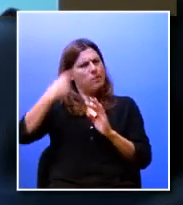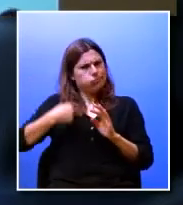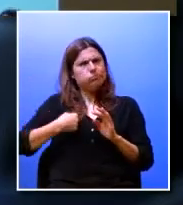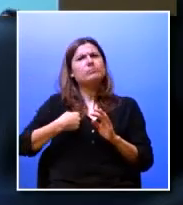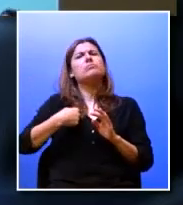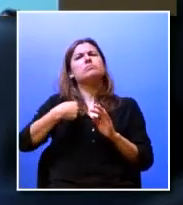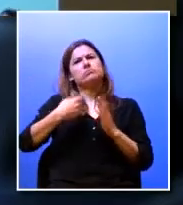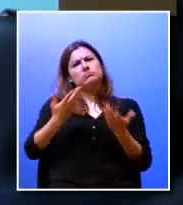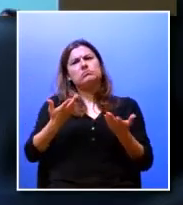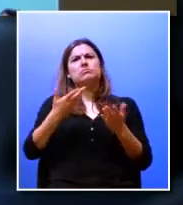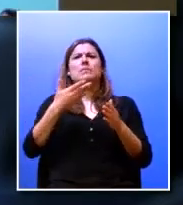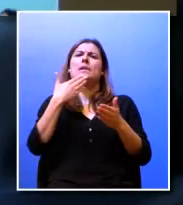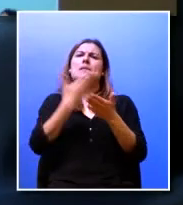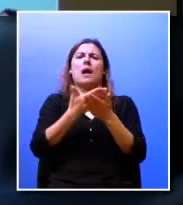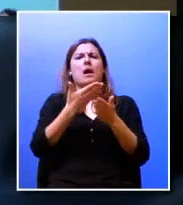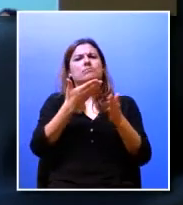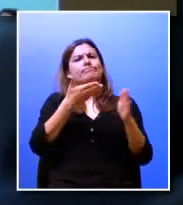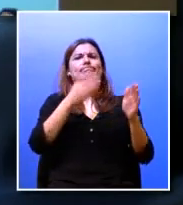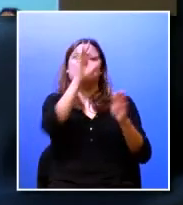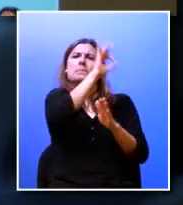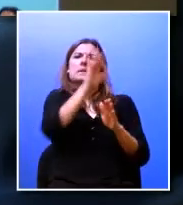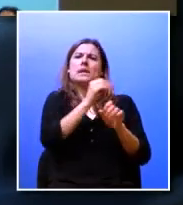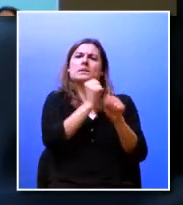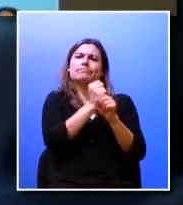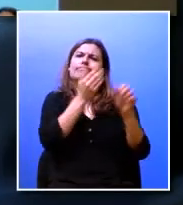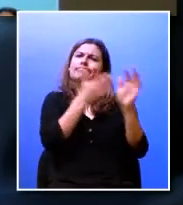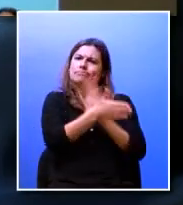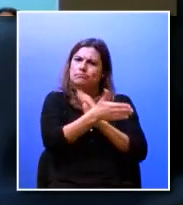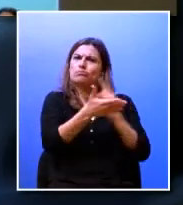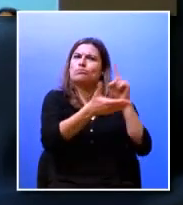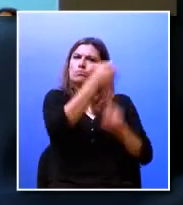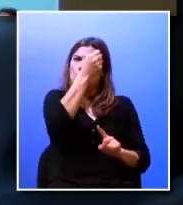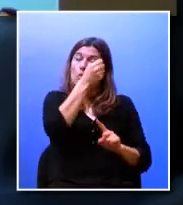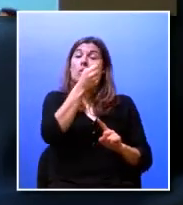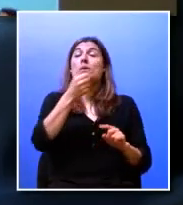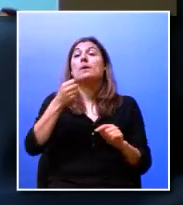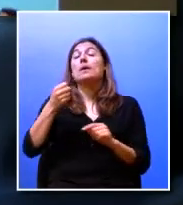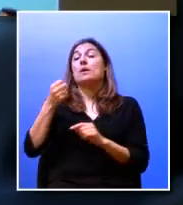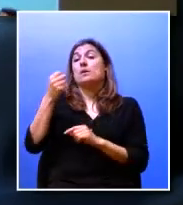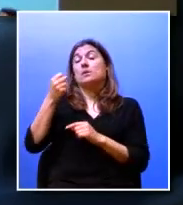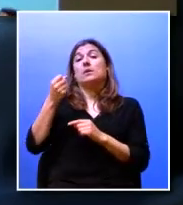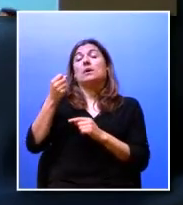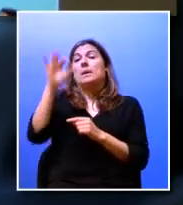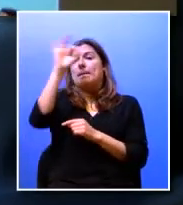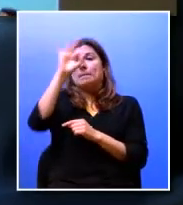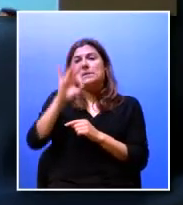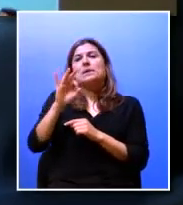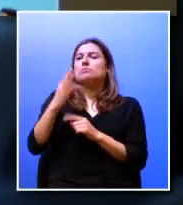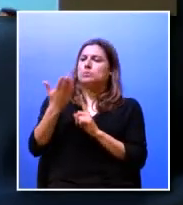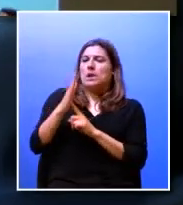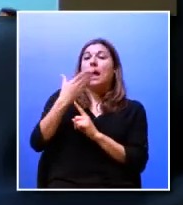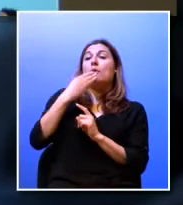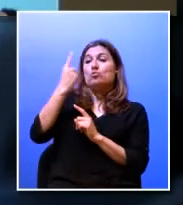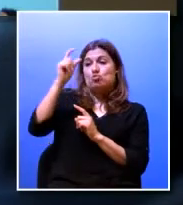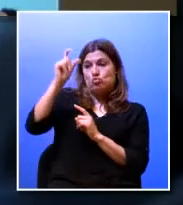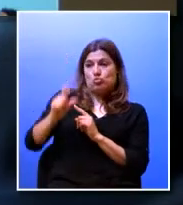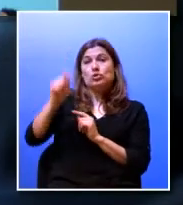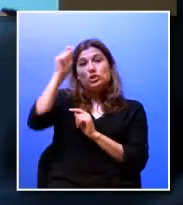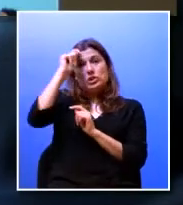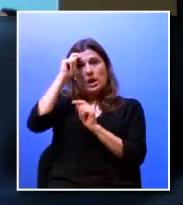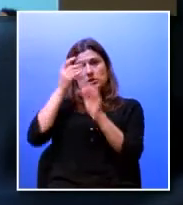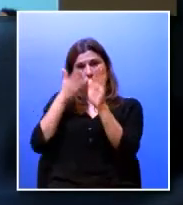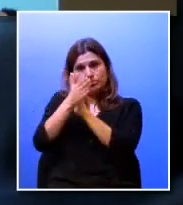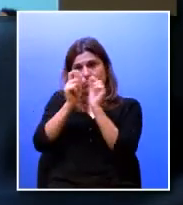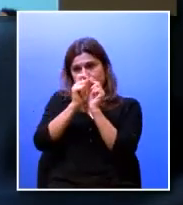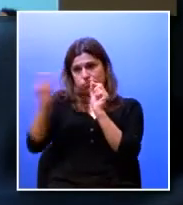uma elevada empregabilidade ou seja a probabilidade de um aluno que faça um estágio curricular com a